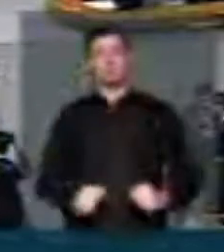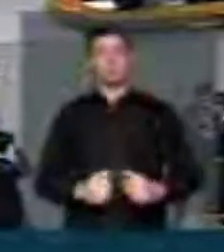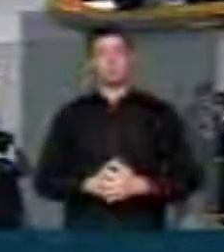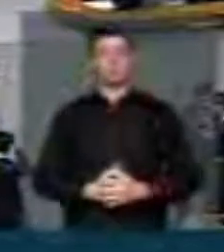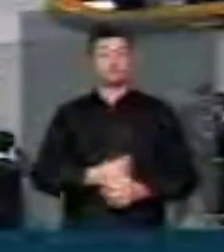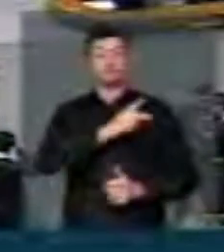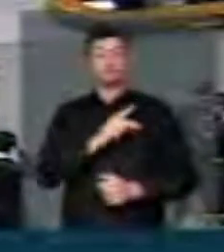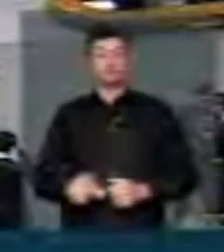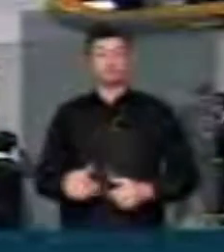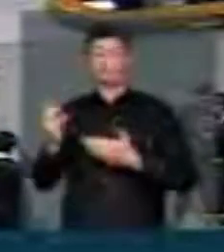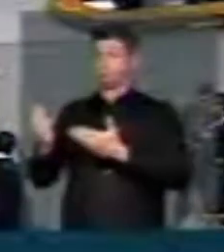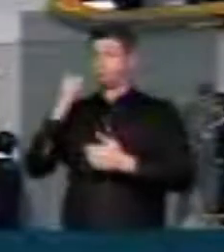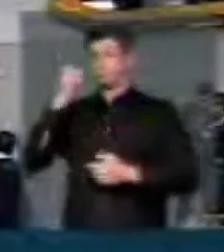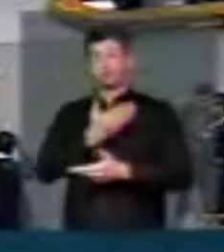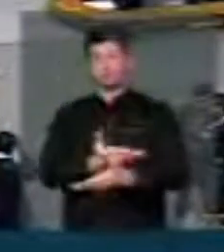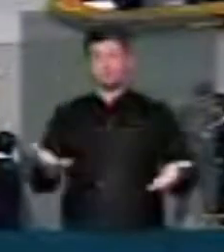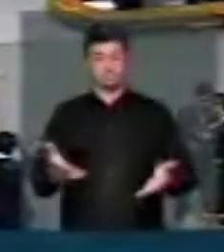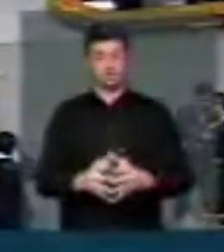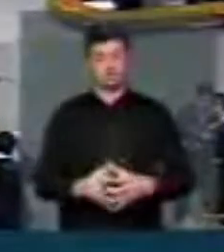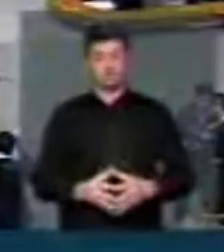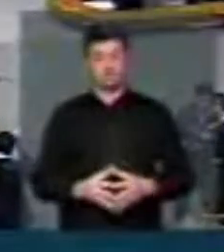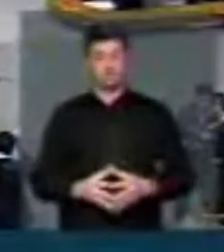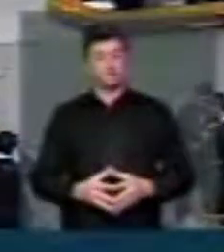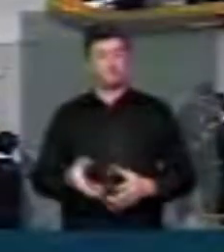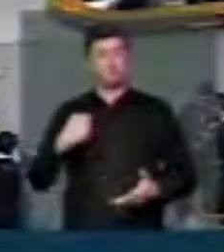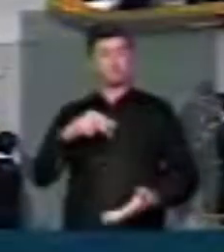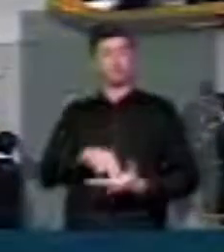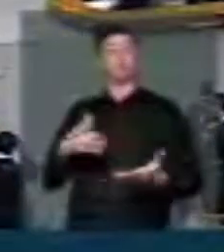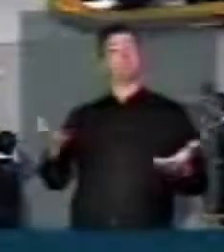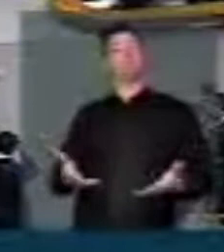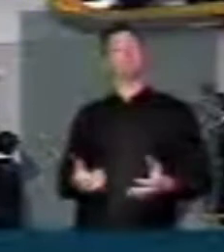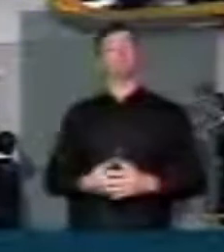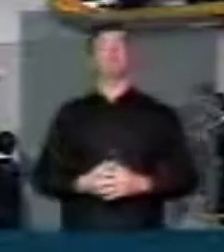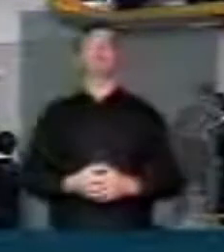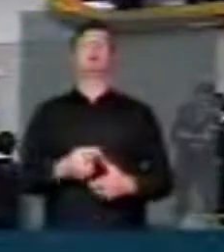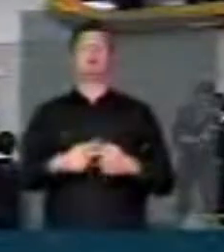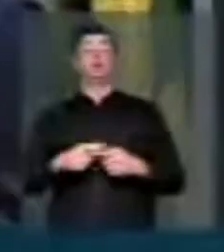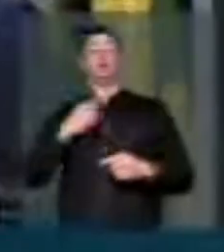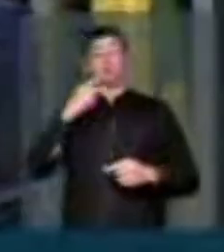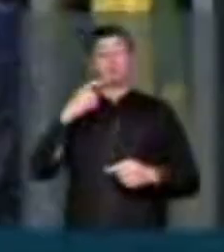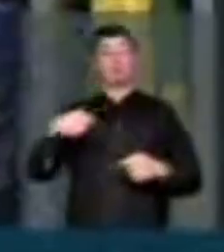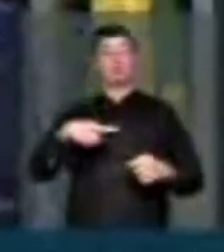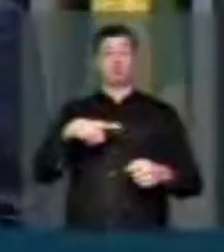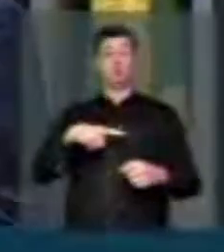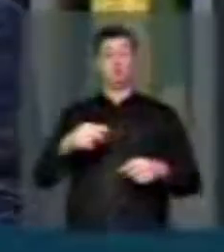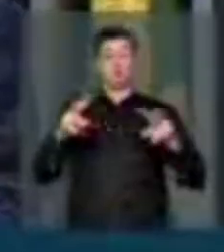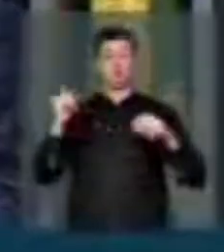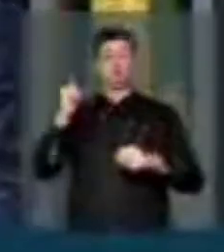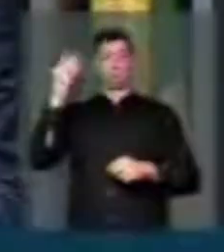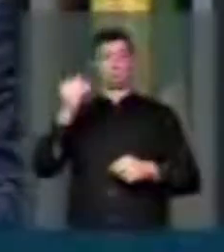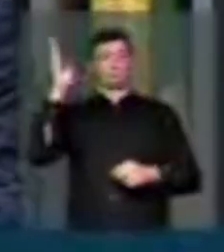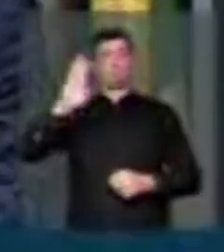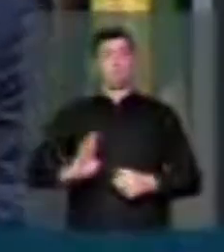Senhor Presidente, Senhoras e Senhores Deputados, ocupo esta tribuna neste momento para falar sobre um tema importante para o